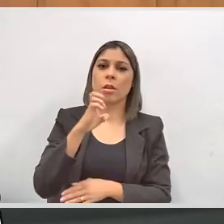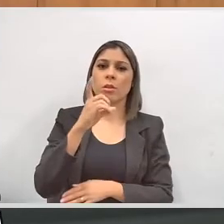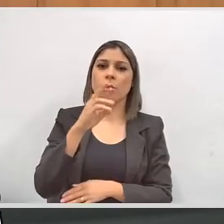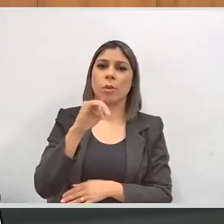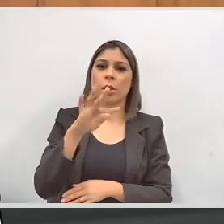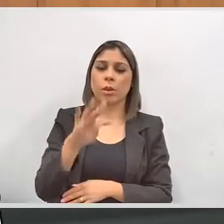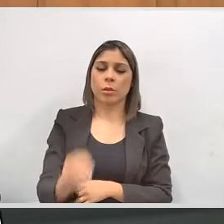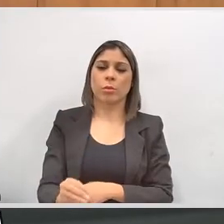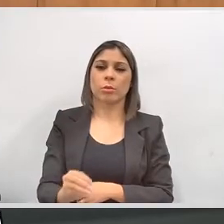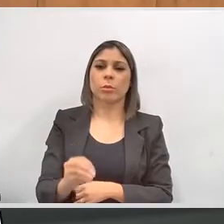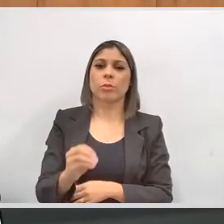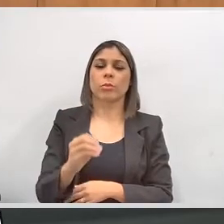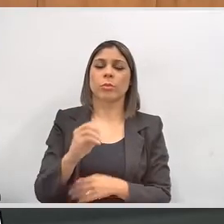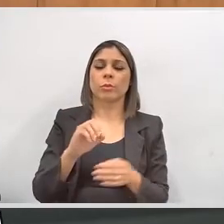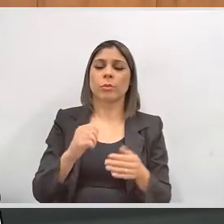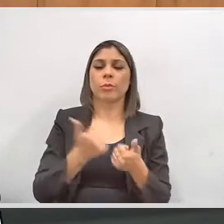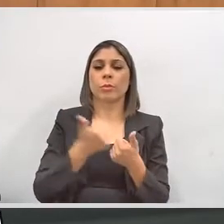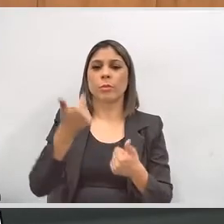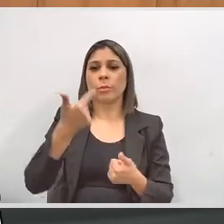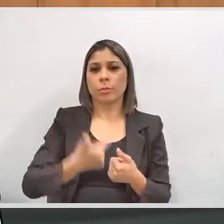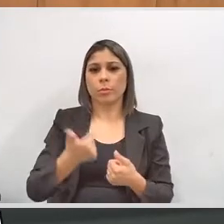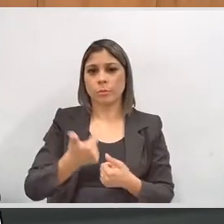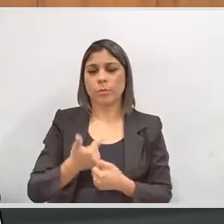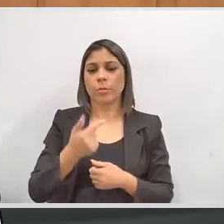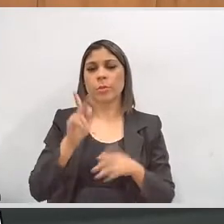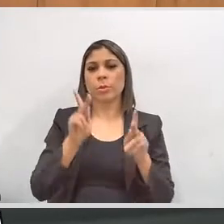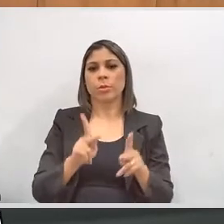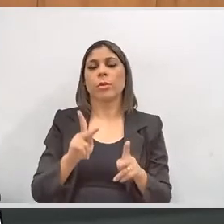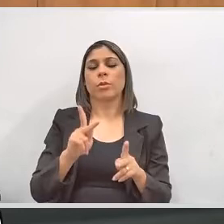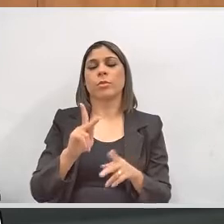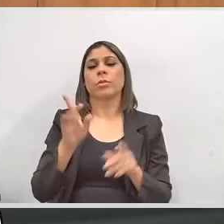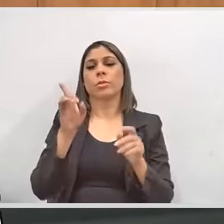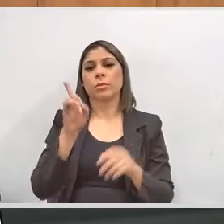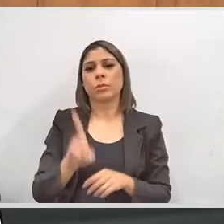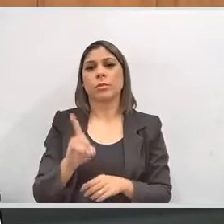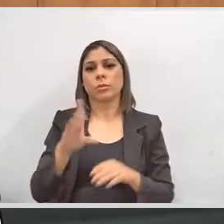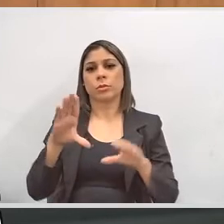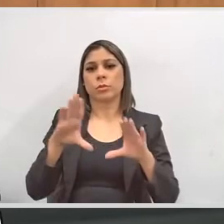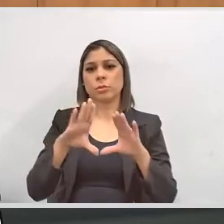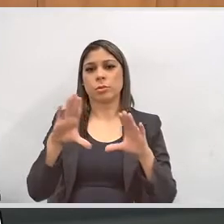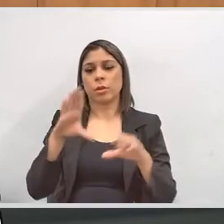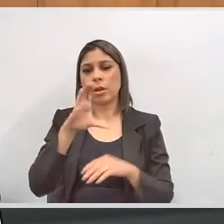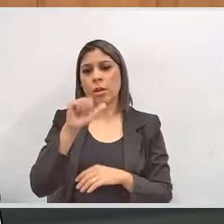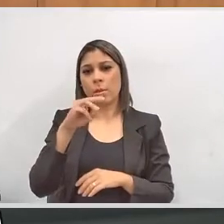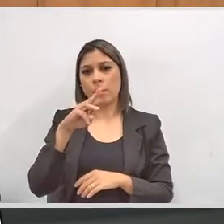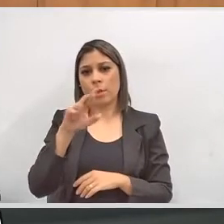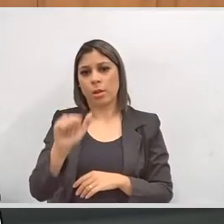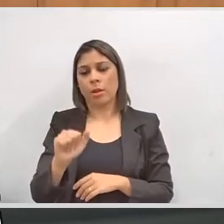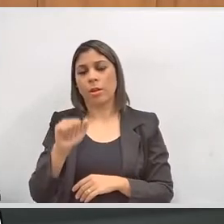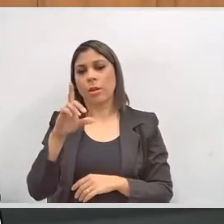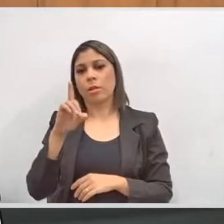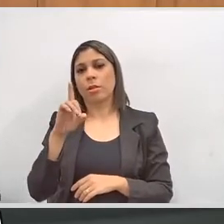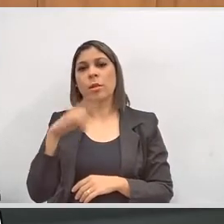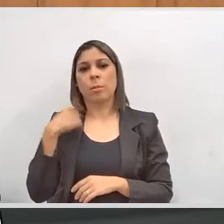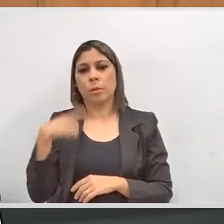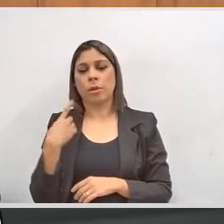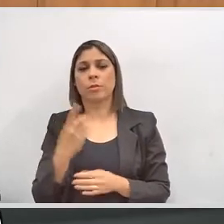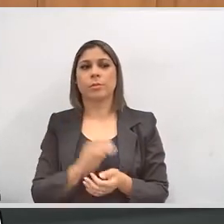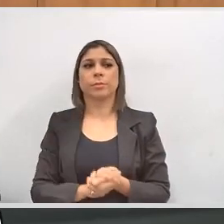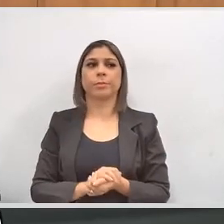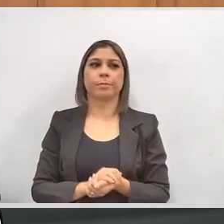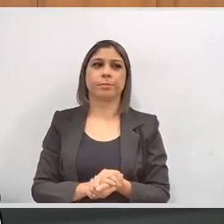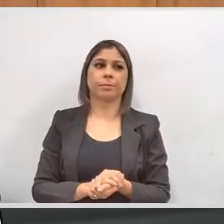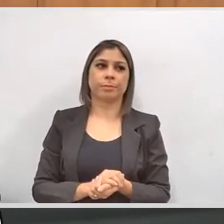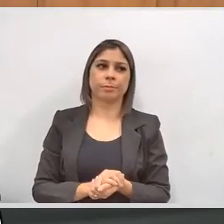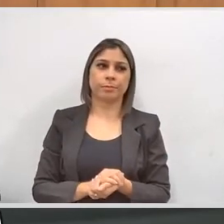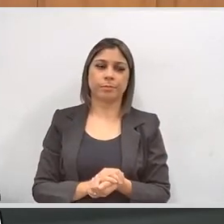Barbosa, que é deputado federal, vice-presidente da Comissão das Pessoas com Deficiência da Câmara dos Deputados. Tenha tudo,